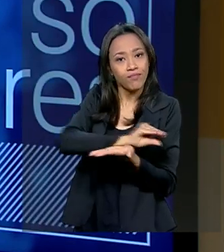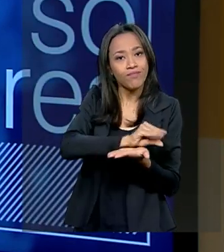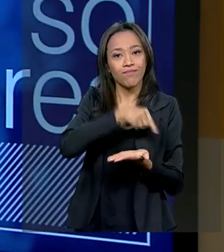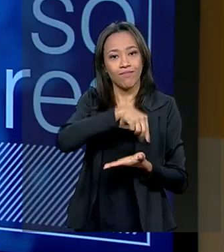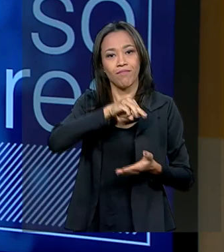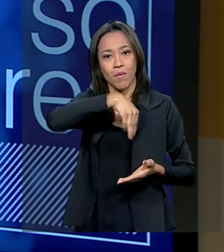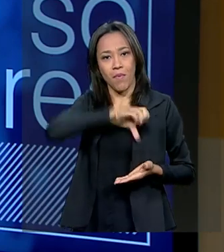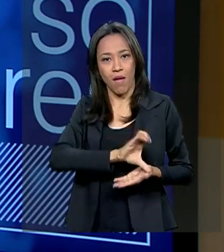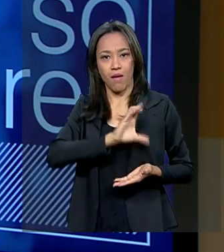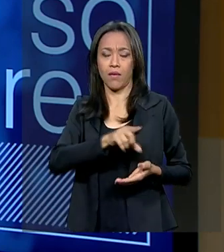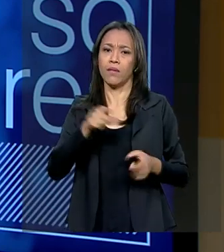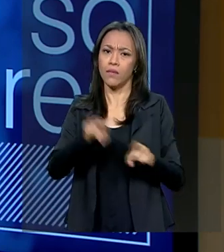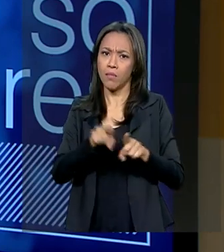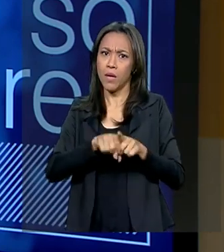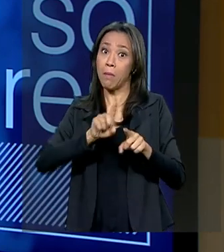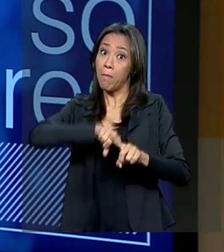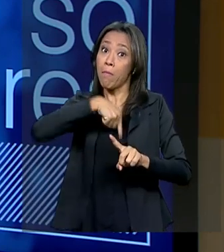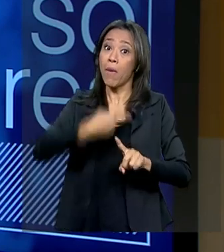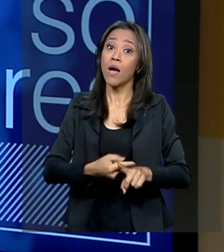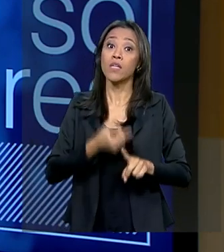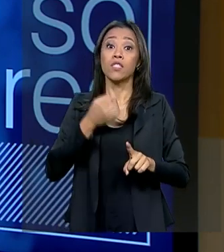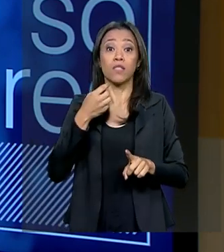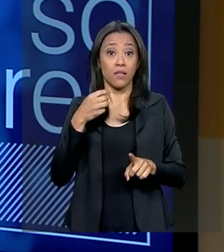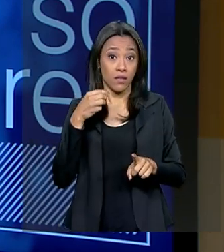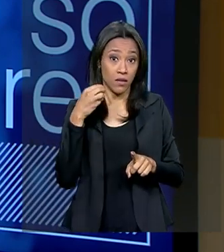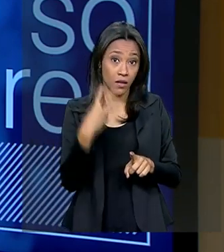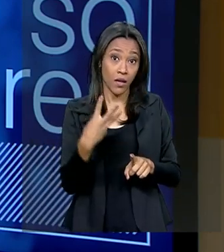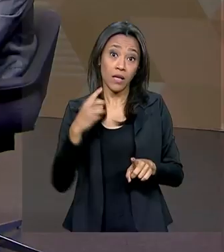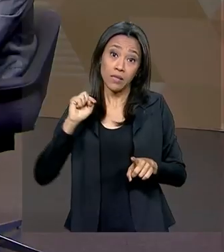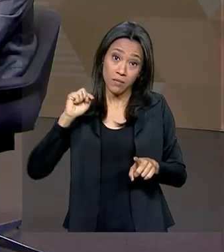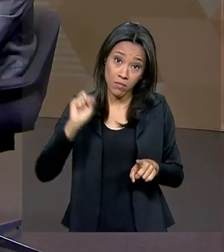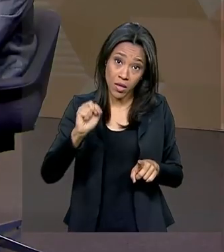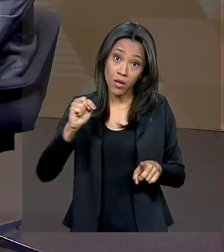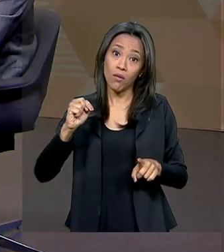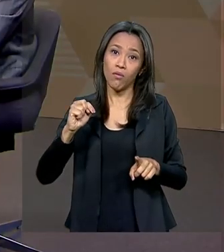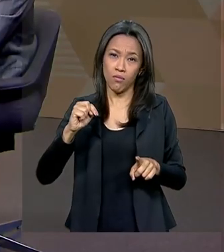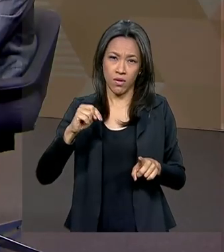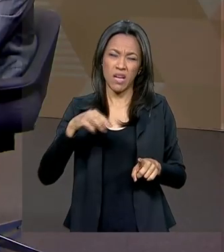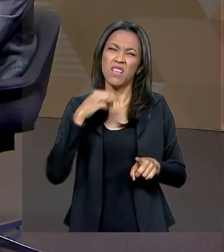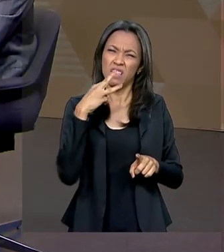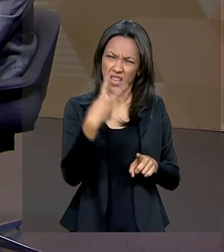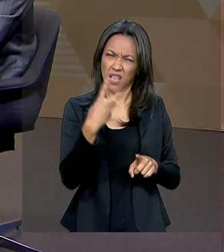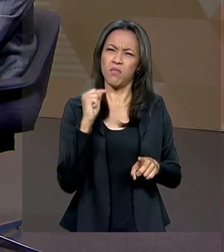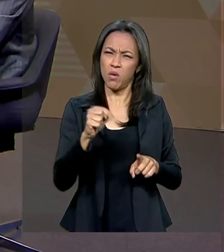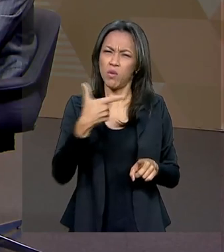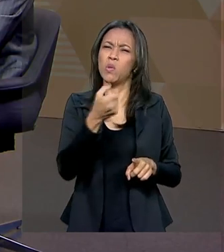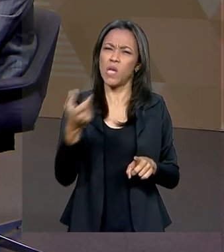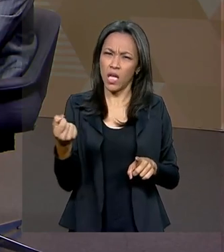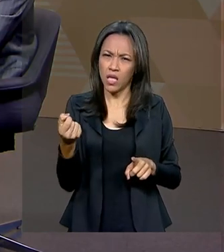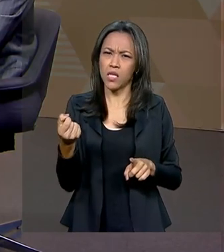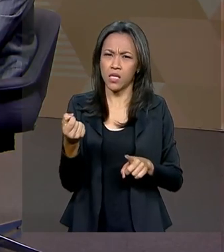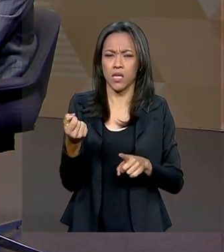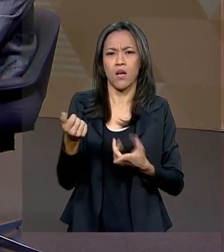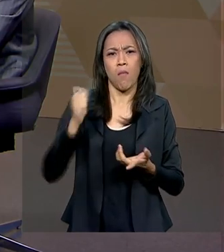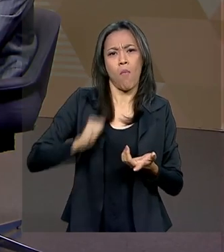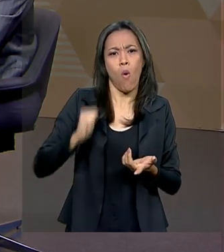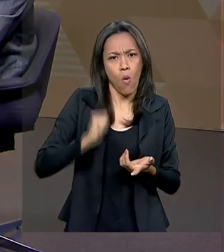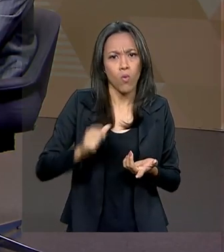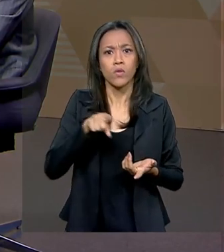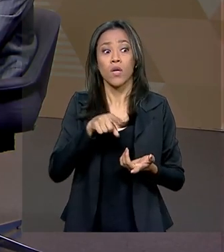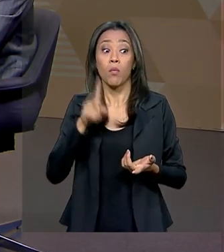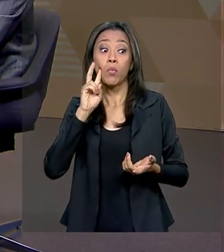novas 3 mil a mais, 3.182 bolsas. Quase 3.200 bolsas. 3.200 bolsas para os cursos mais bem